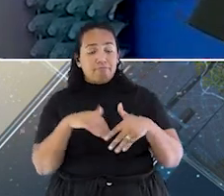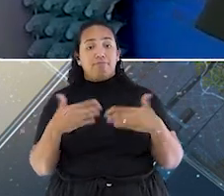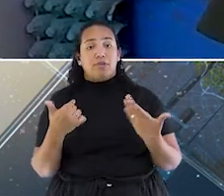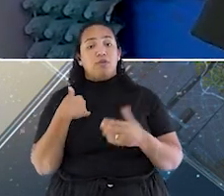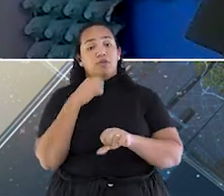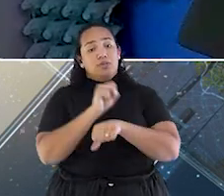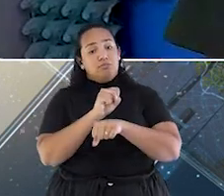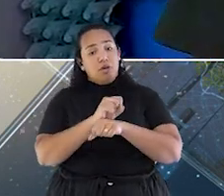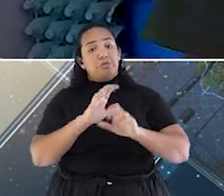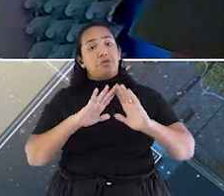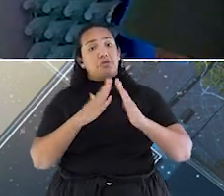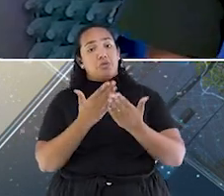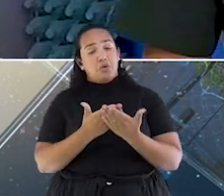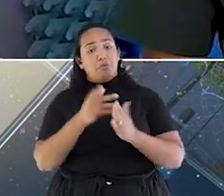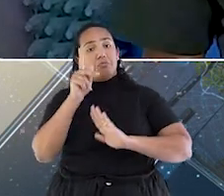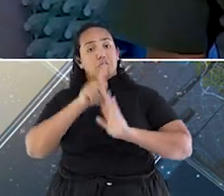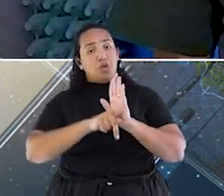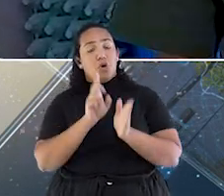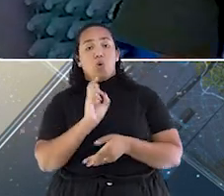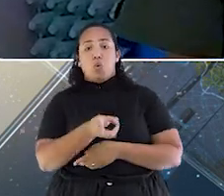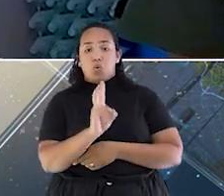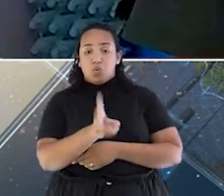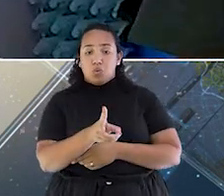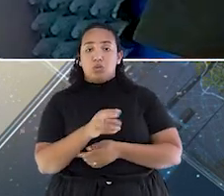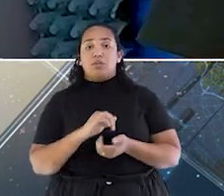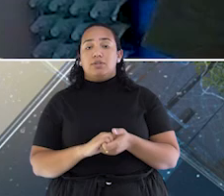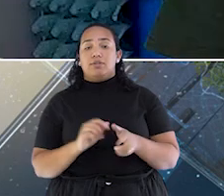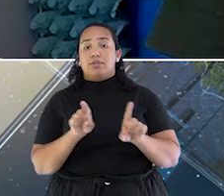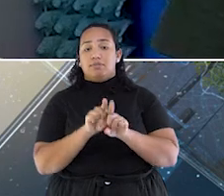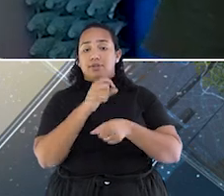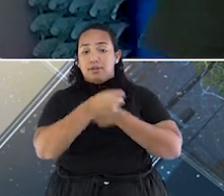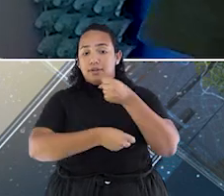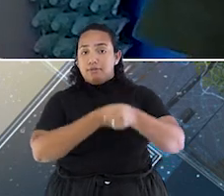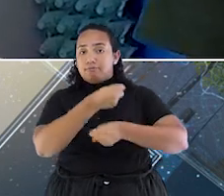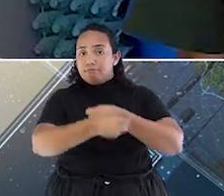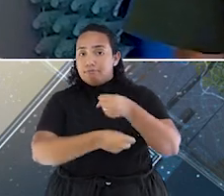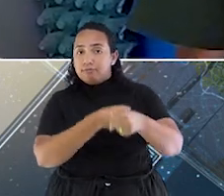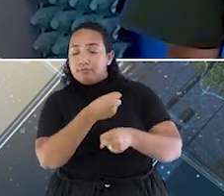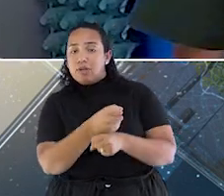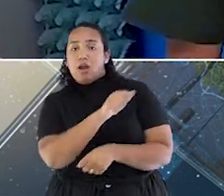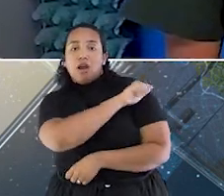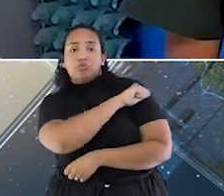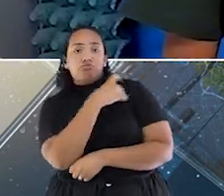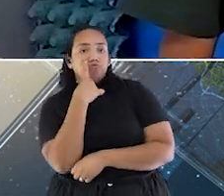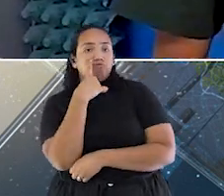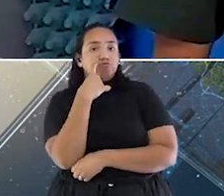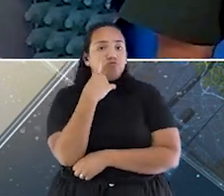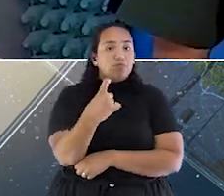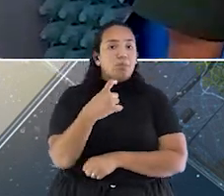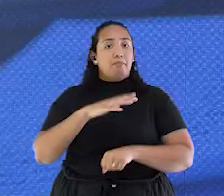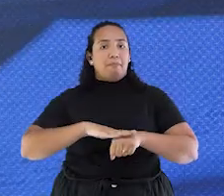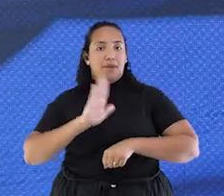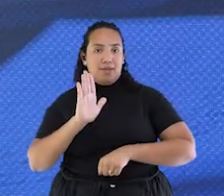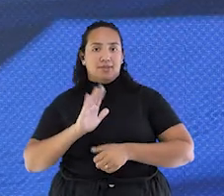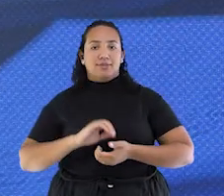continue com esse projeto e, ao longo dos anos, os alunos vão se descer mais e mais e vai crescer.